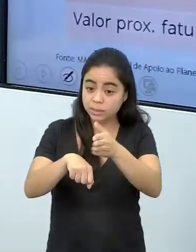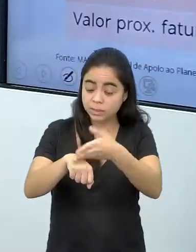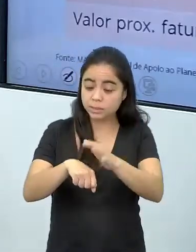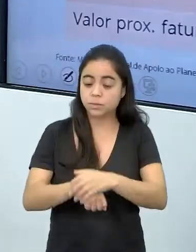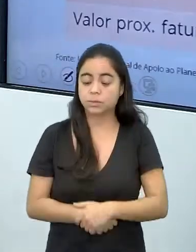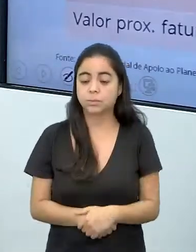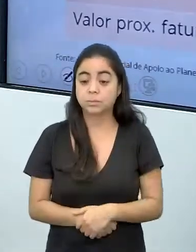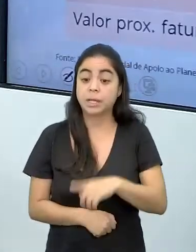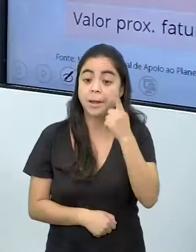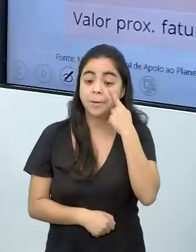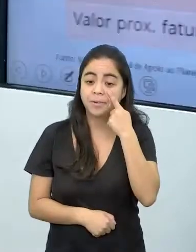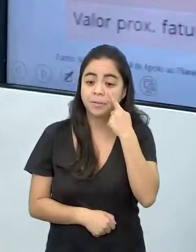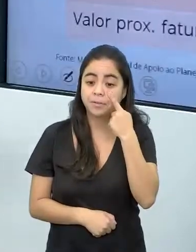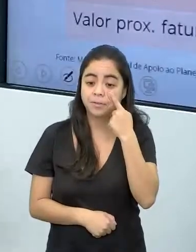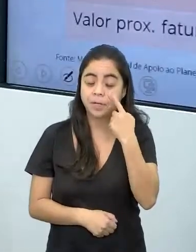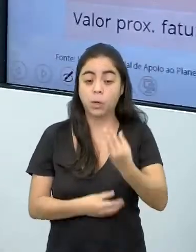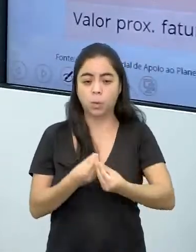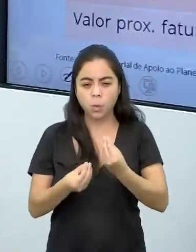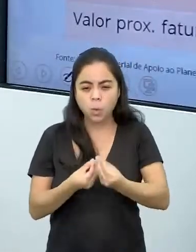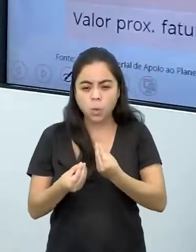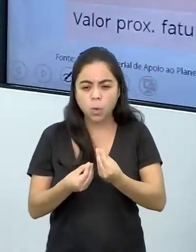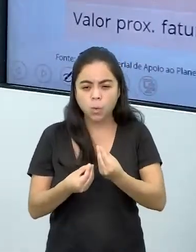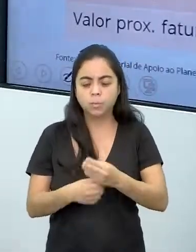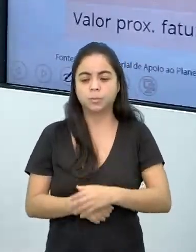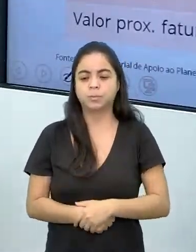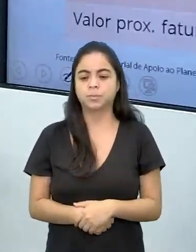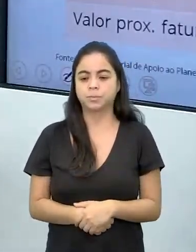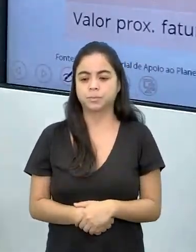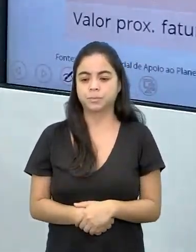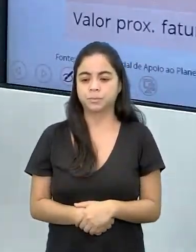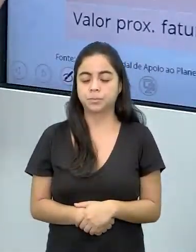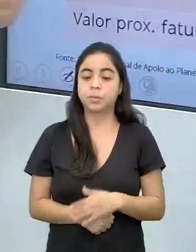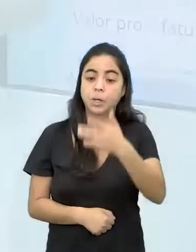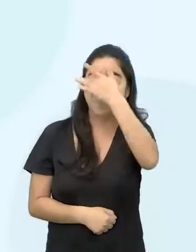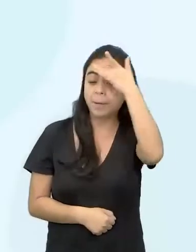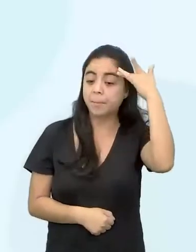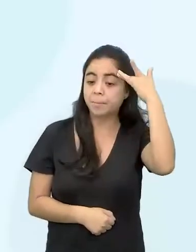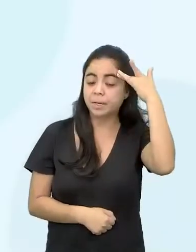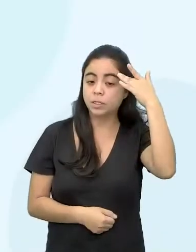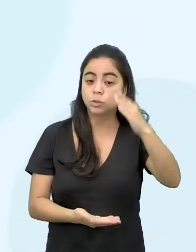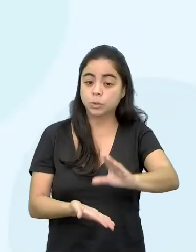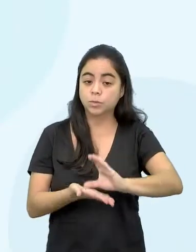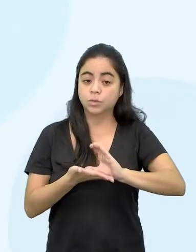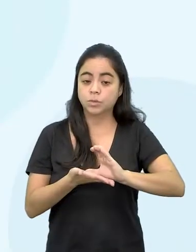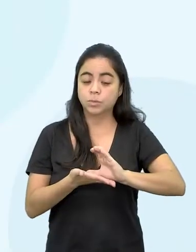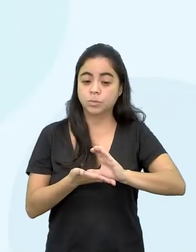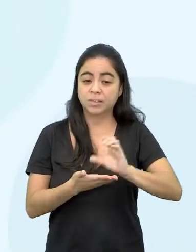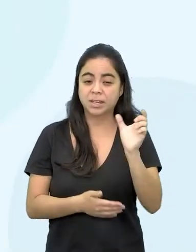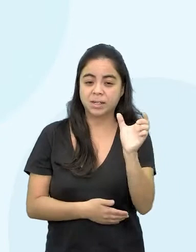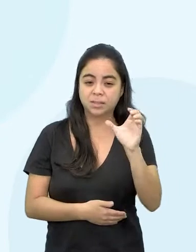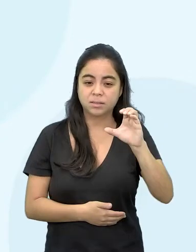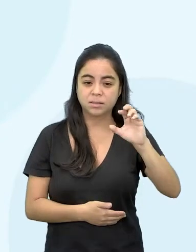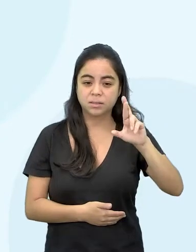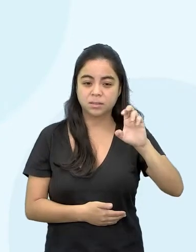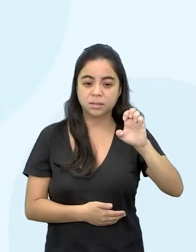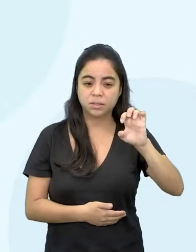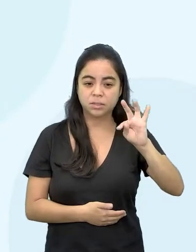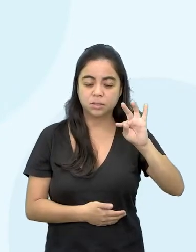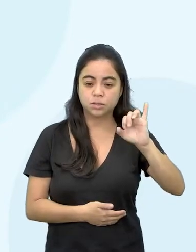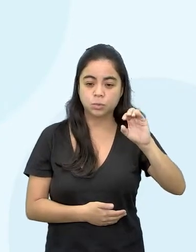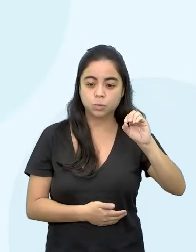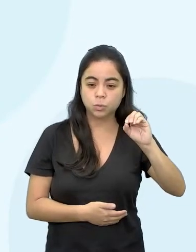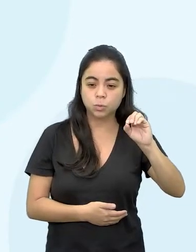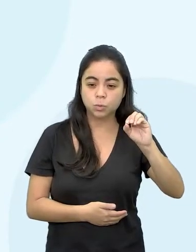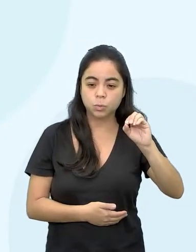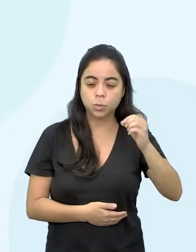para vocês verem aí como funciona. Uma pessoa recebeu uma fatura de cartão de crédito no valor de R$